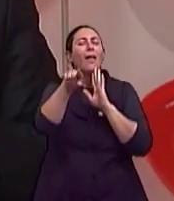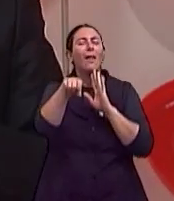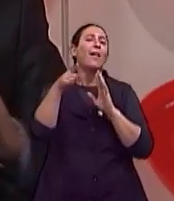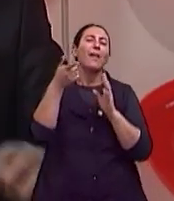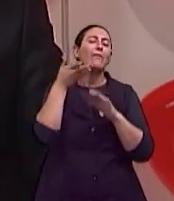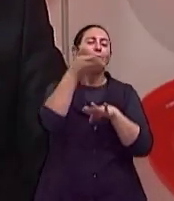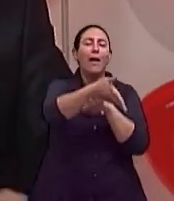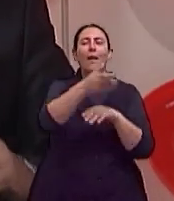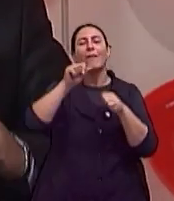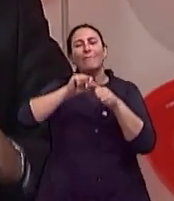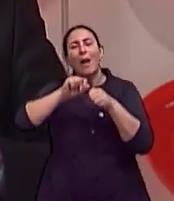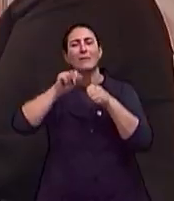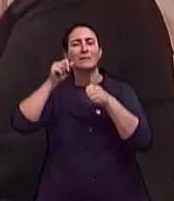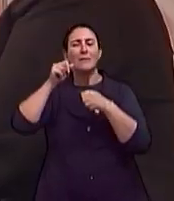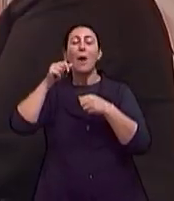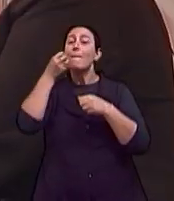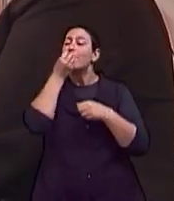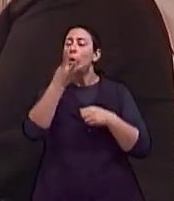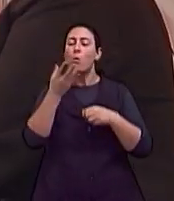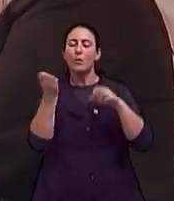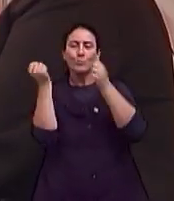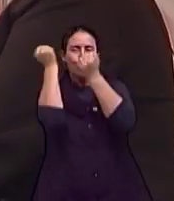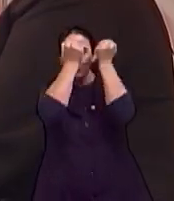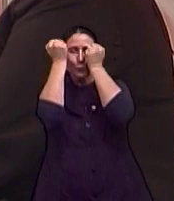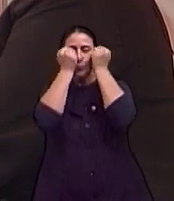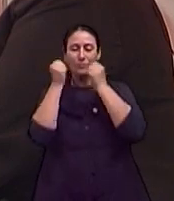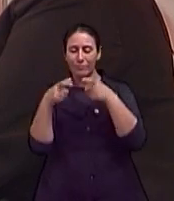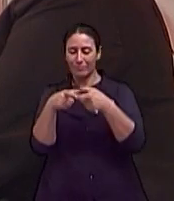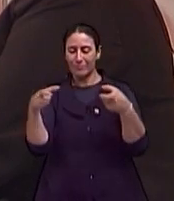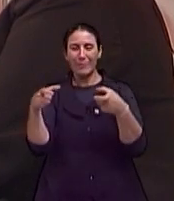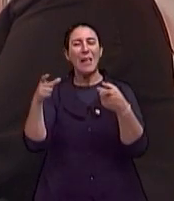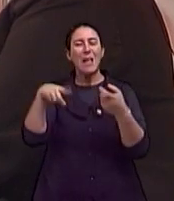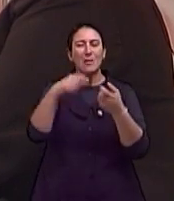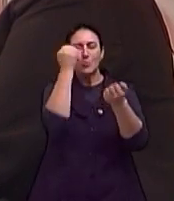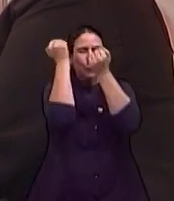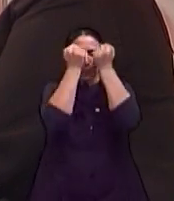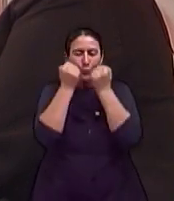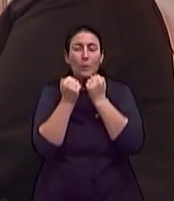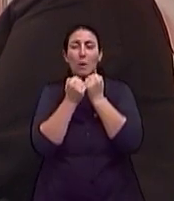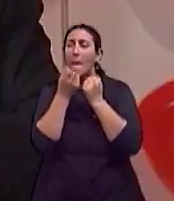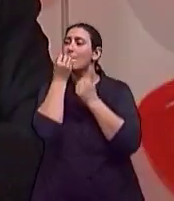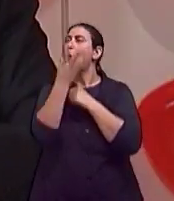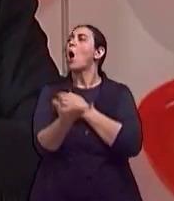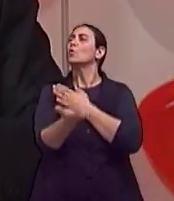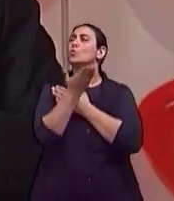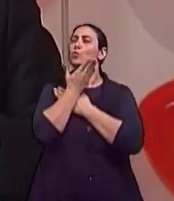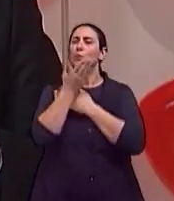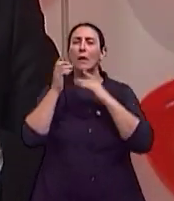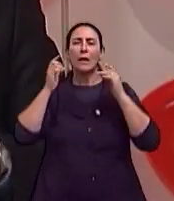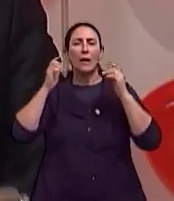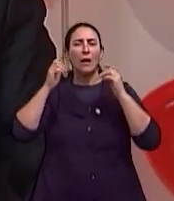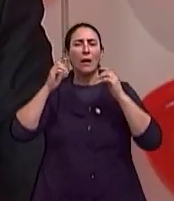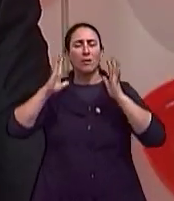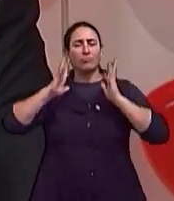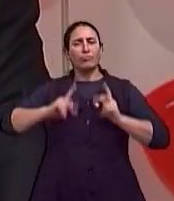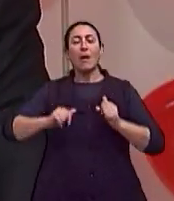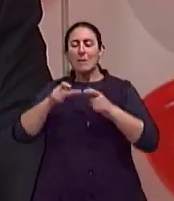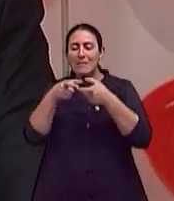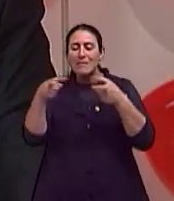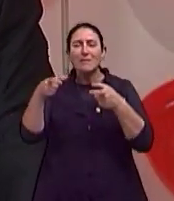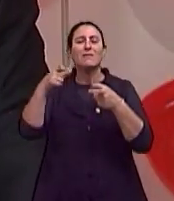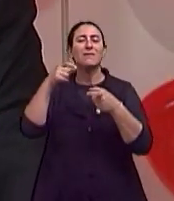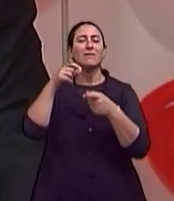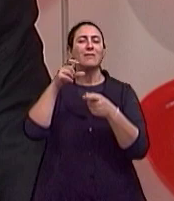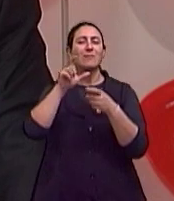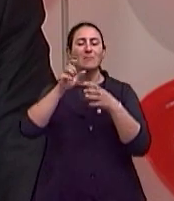vê um problema e diz, ah, o bom é esfoliar, é fazer esfoliações com frequência, que renova a pele. Realmente, renova. Só que